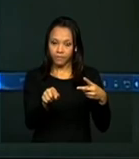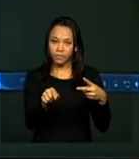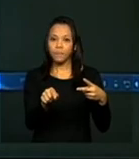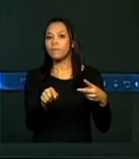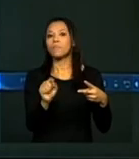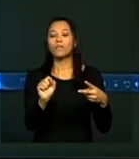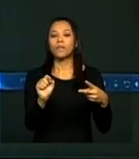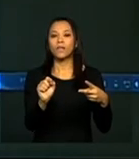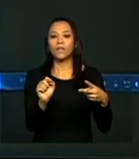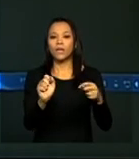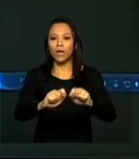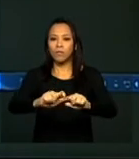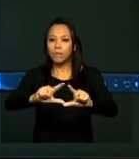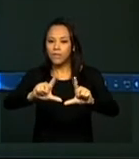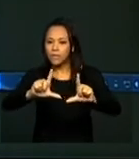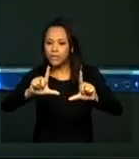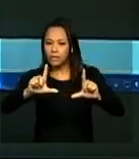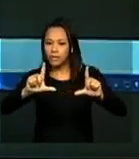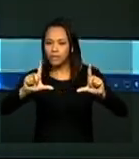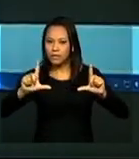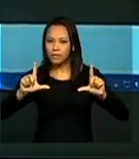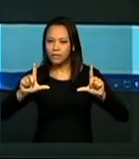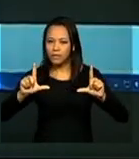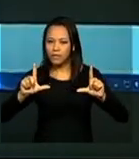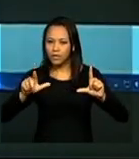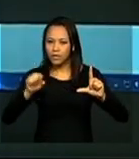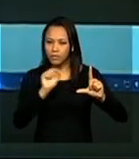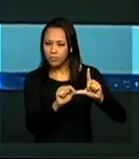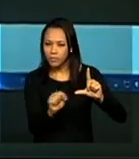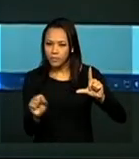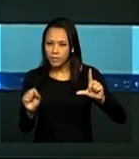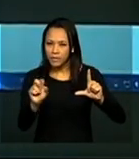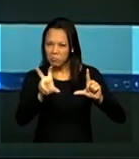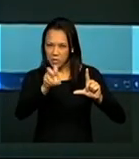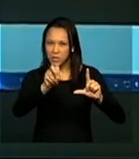É que a hora que amplia aparece o som. Mas tem 50 aí.